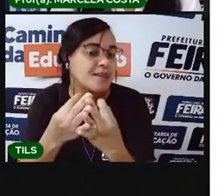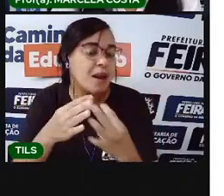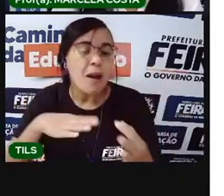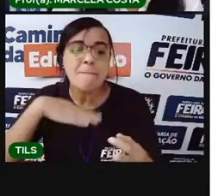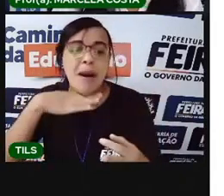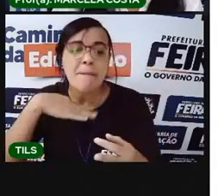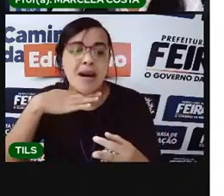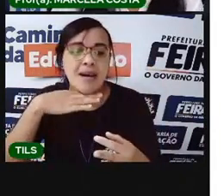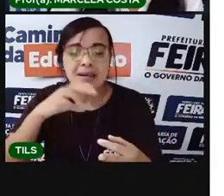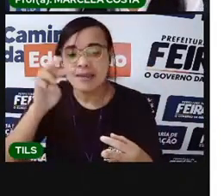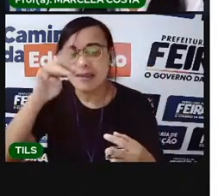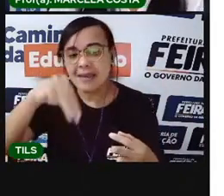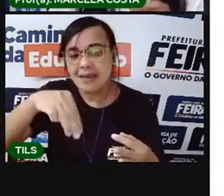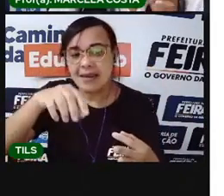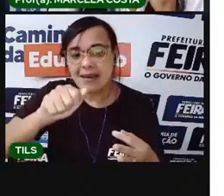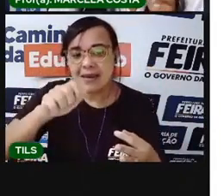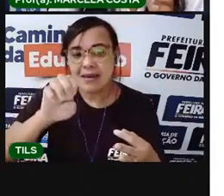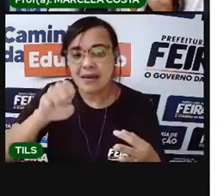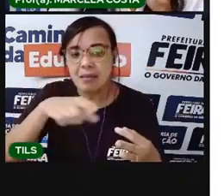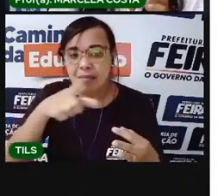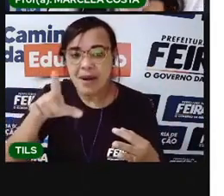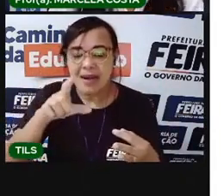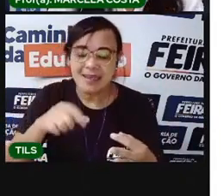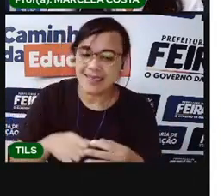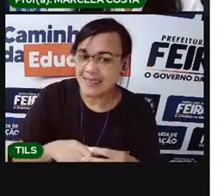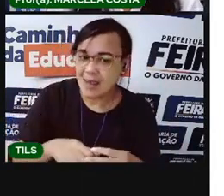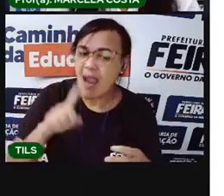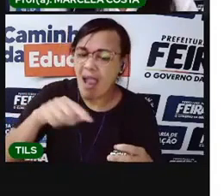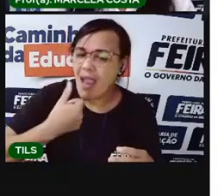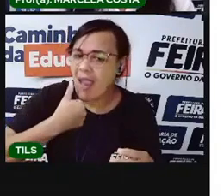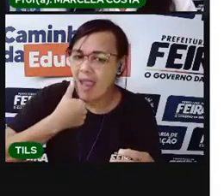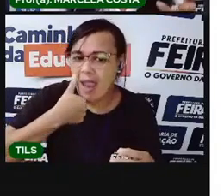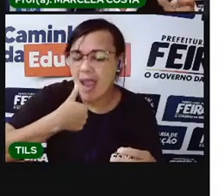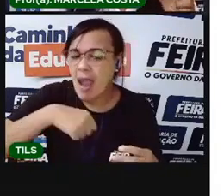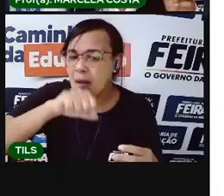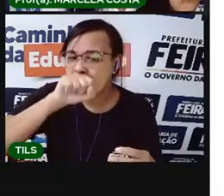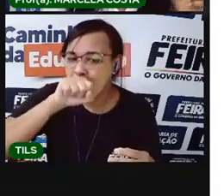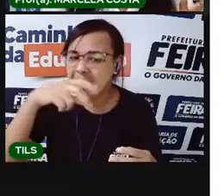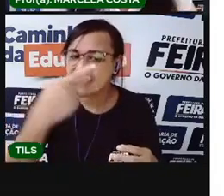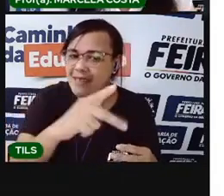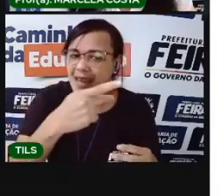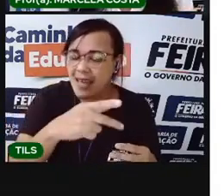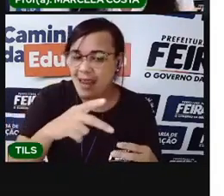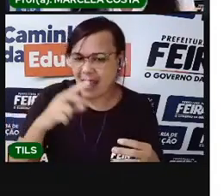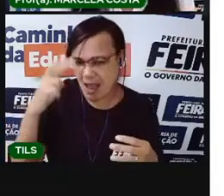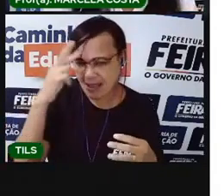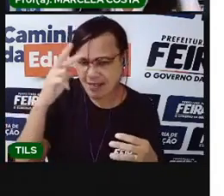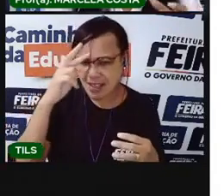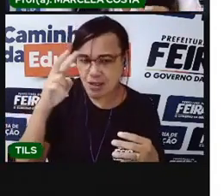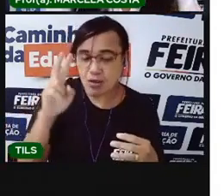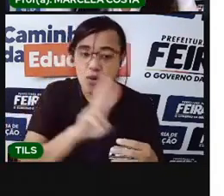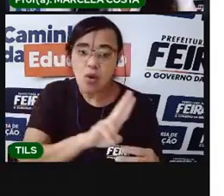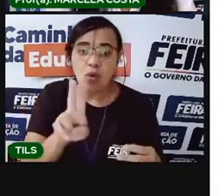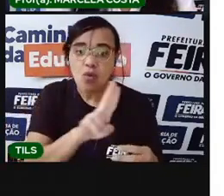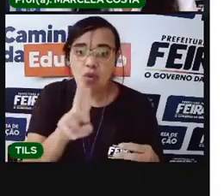E esse aqui é o sobrenome Araújo. A Bianca tem Araújo no nome que veio